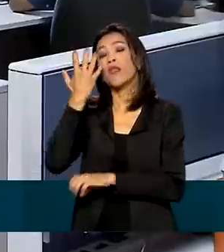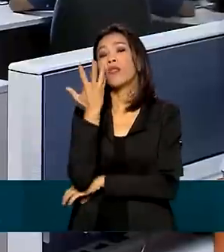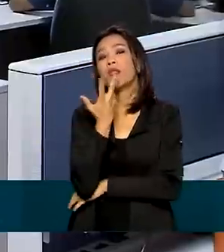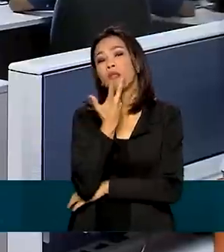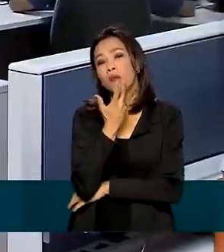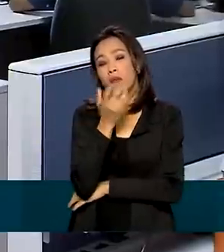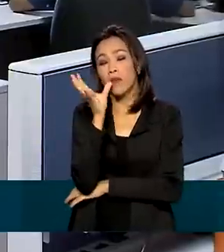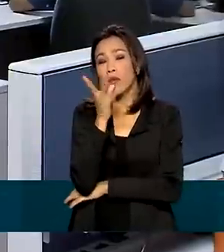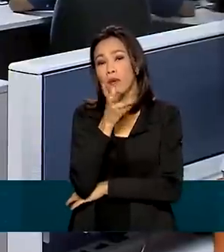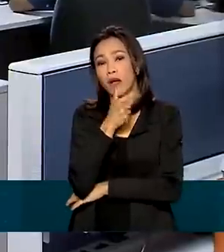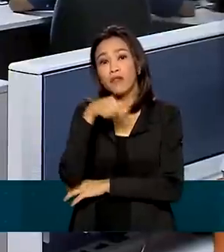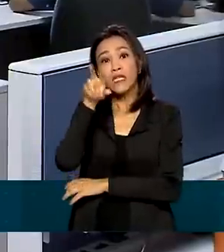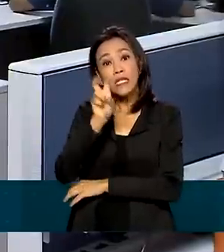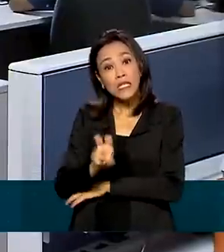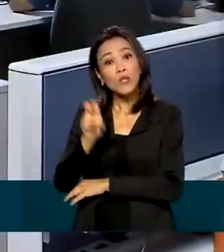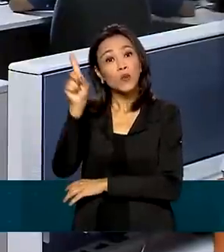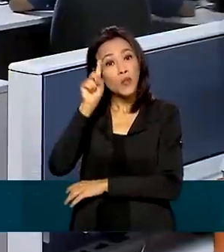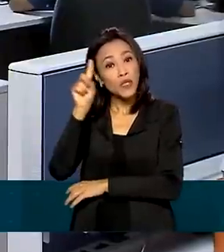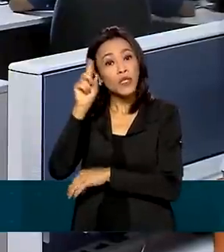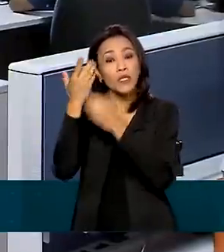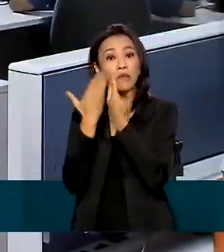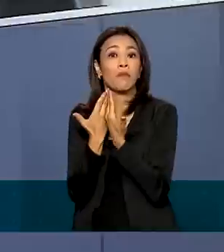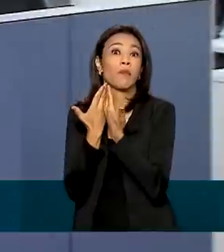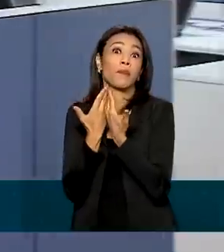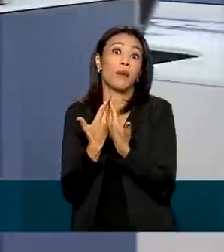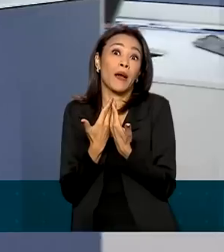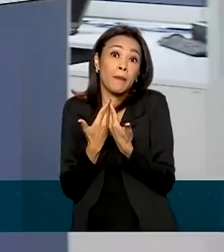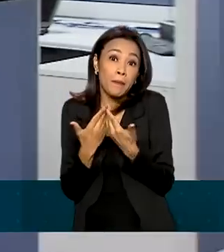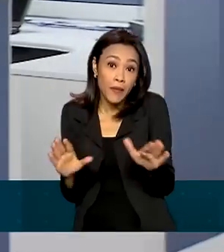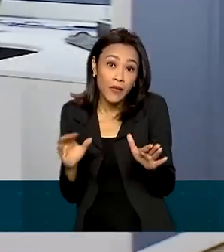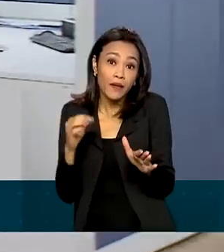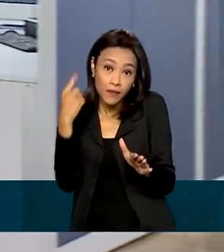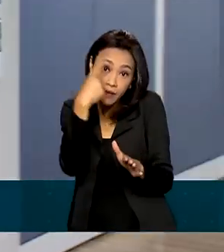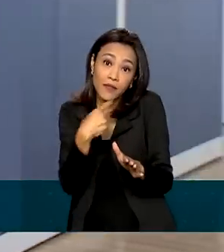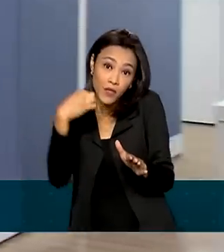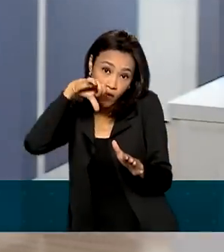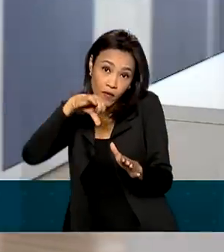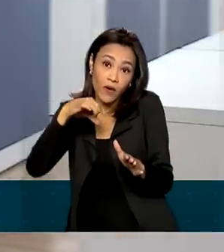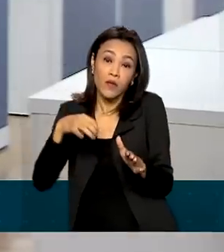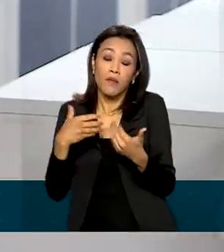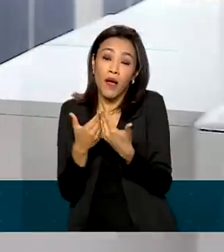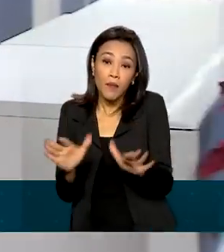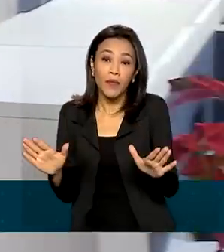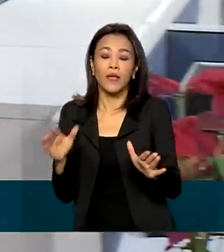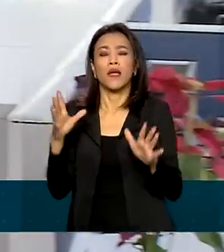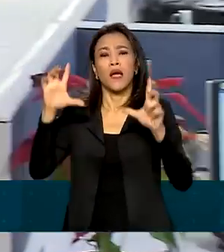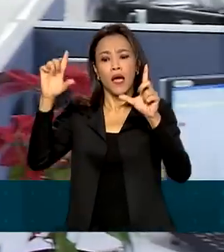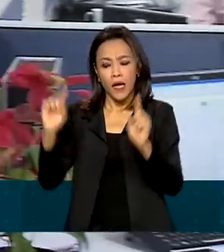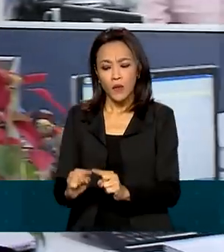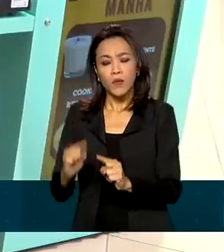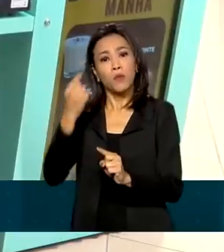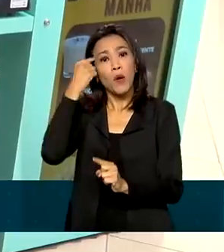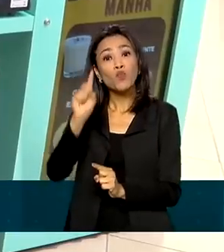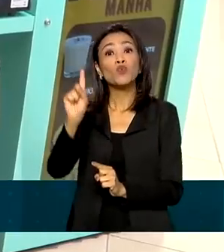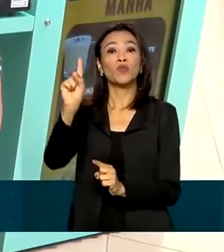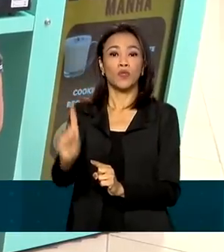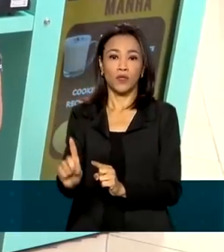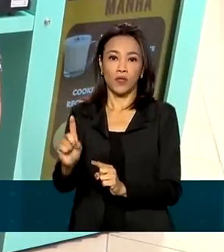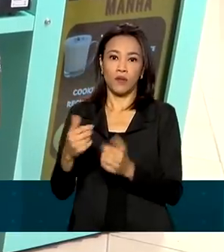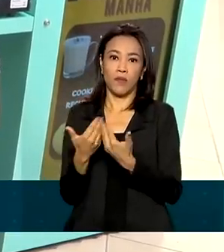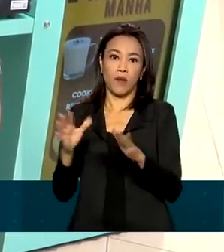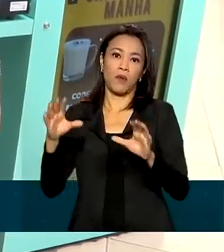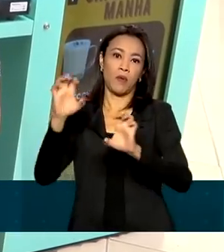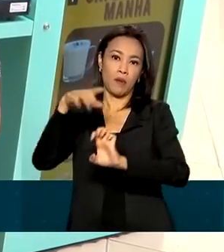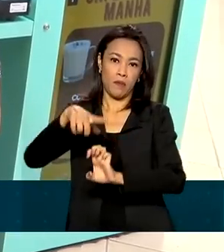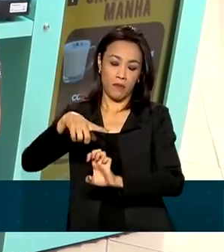e 19 horas para abrir um negócio. Em agosto deste ano, esse prazo caiu para menos de um dia. Outro